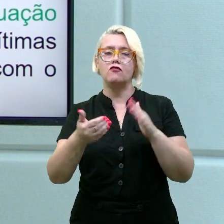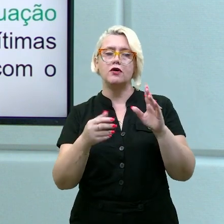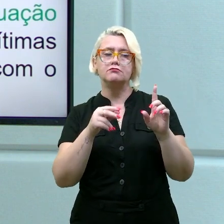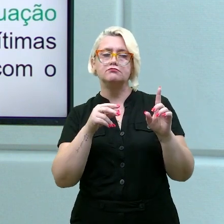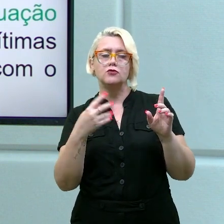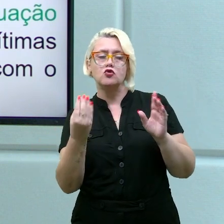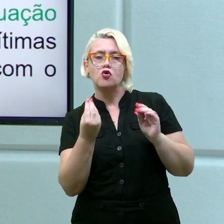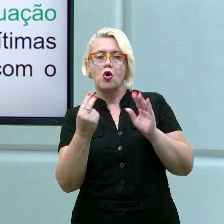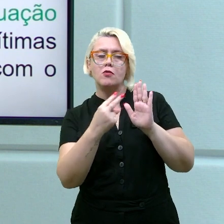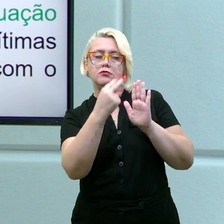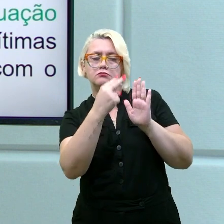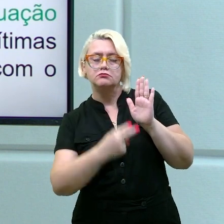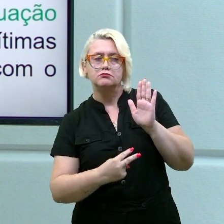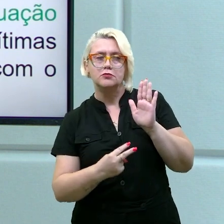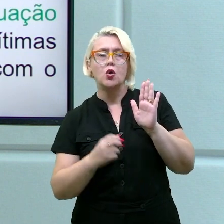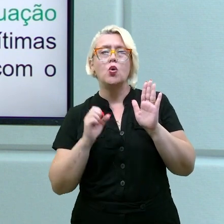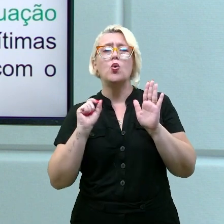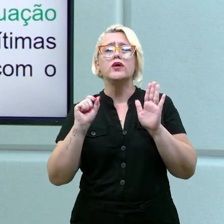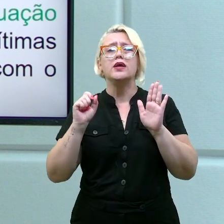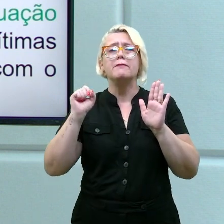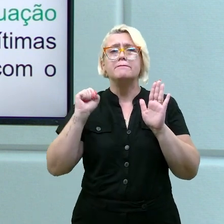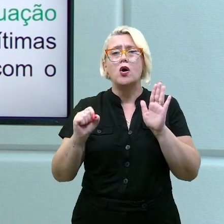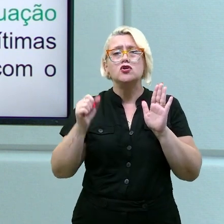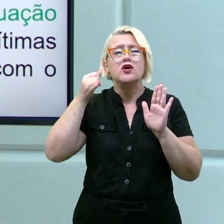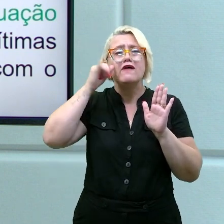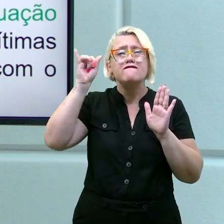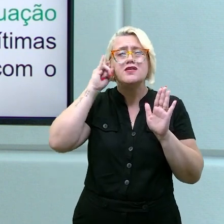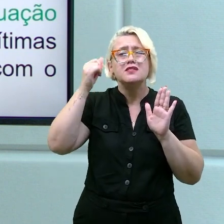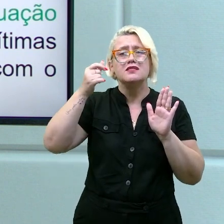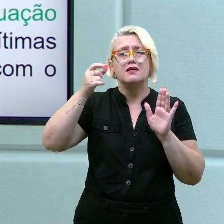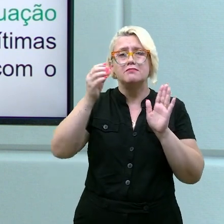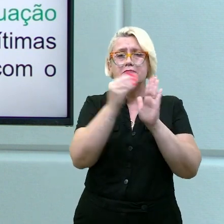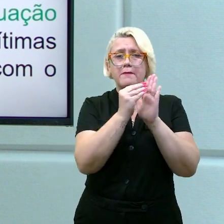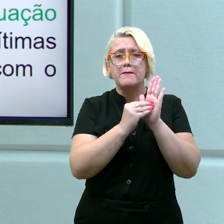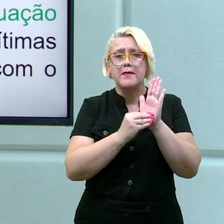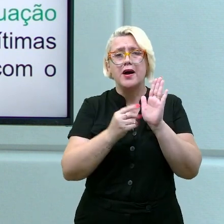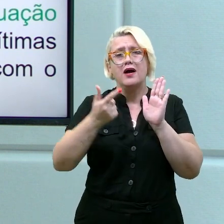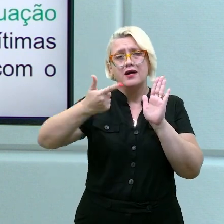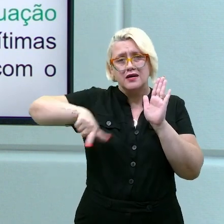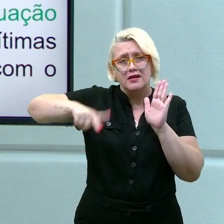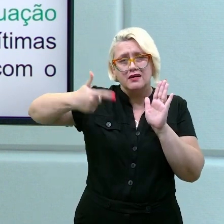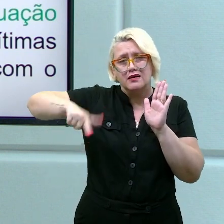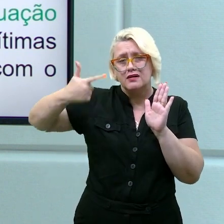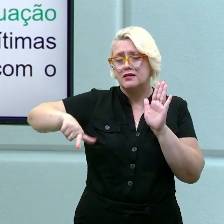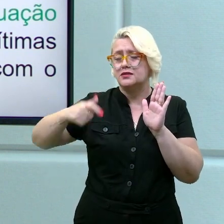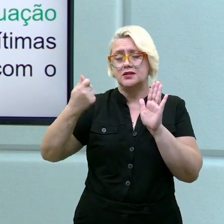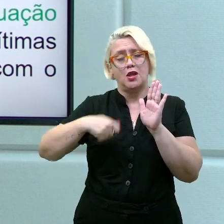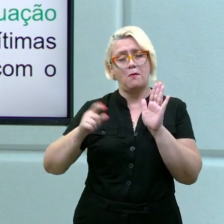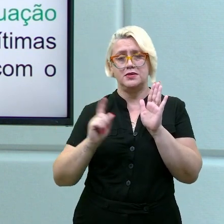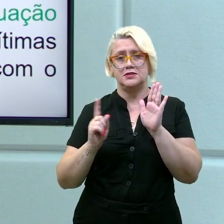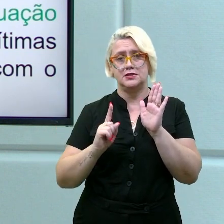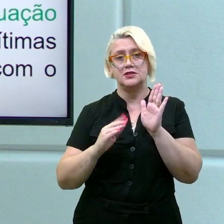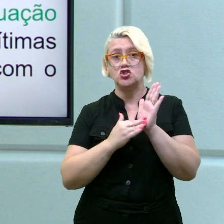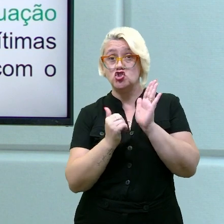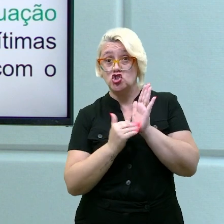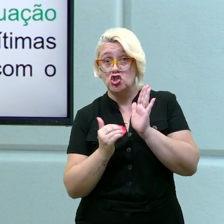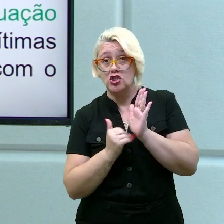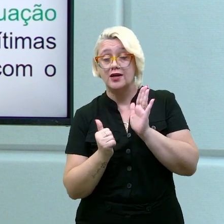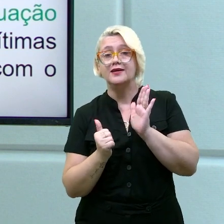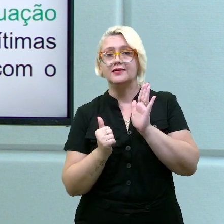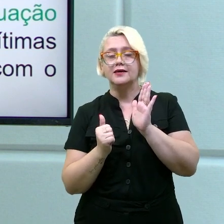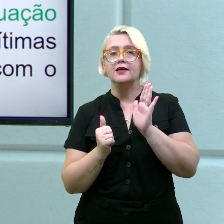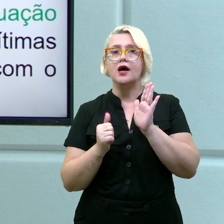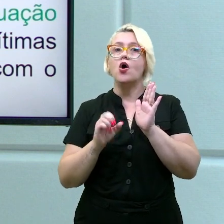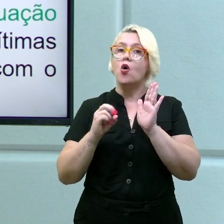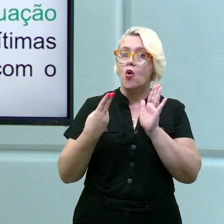evitar de repetição que está deixando meu texto pesado? É uma repetição desnecessária, inadequada. E